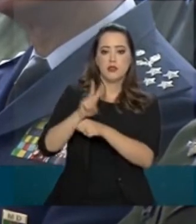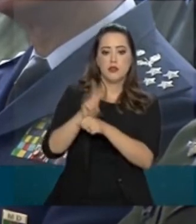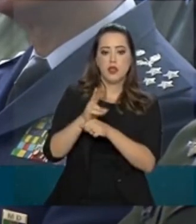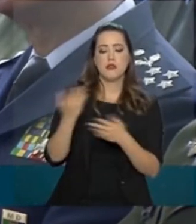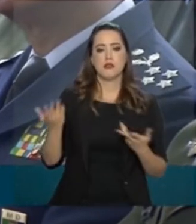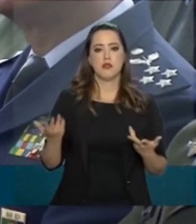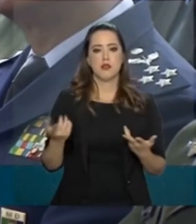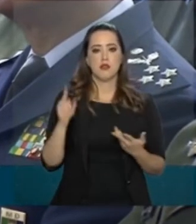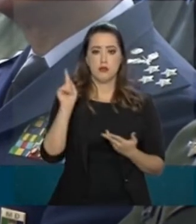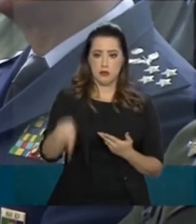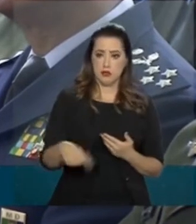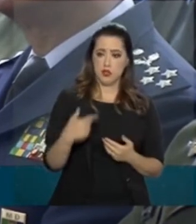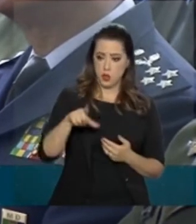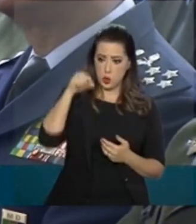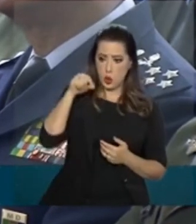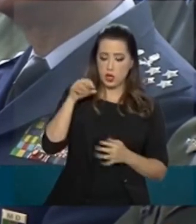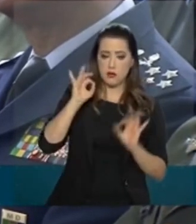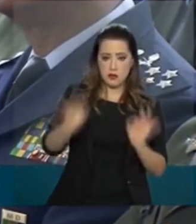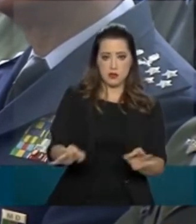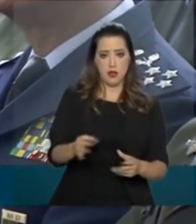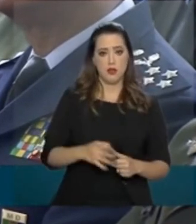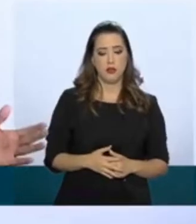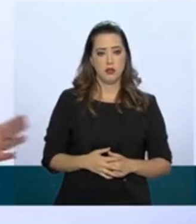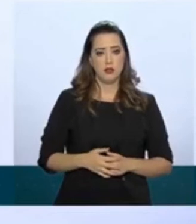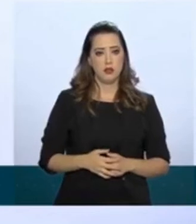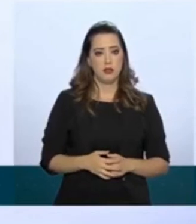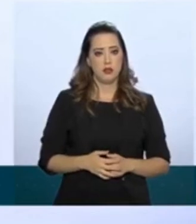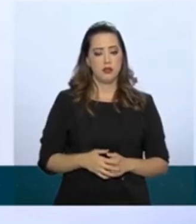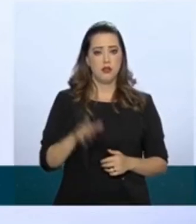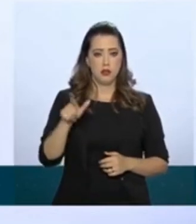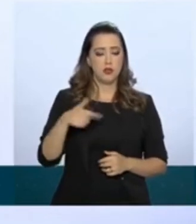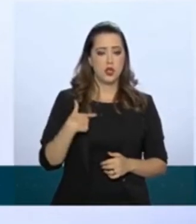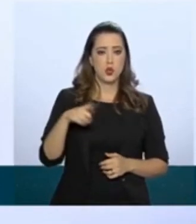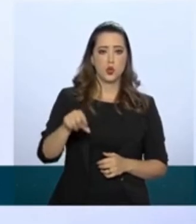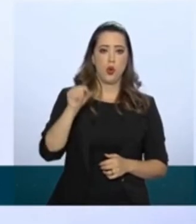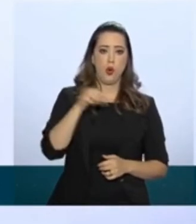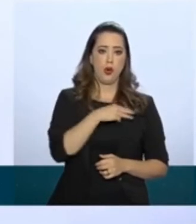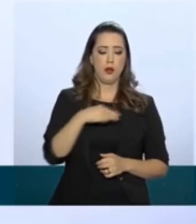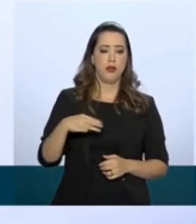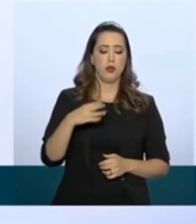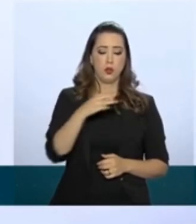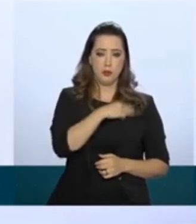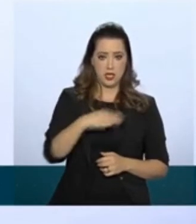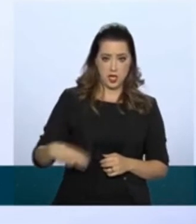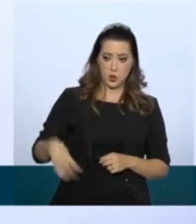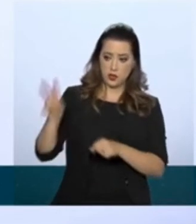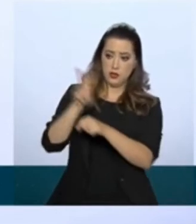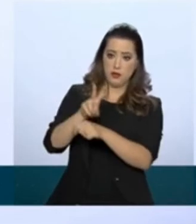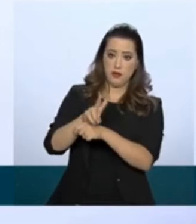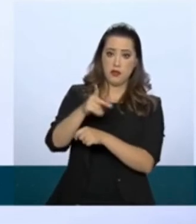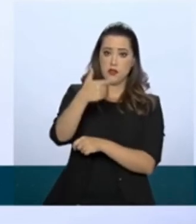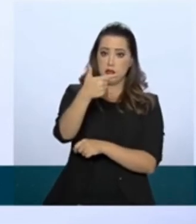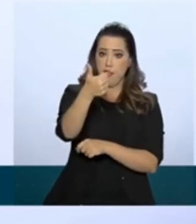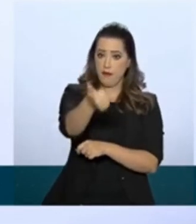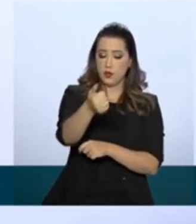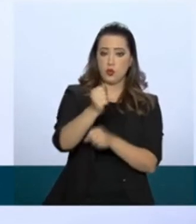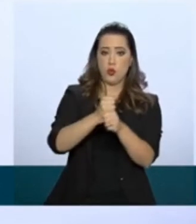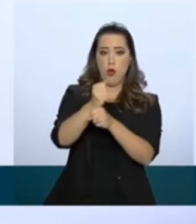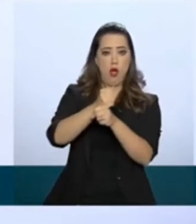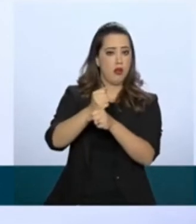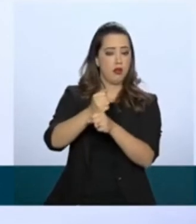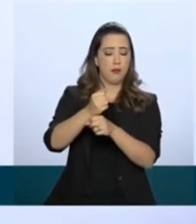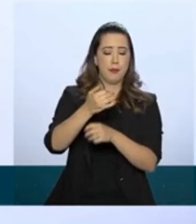Seria ministro da defesa. A exigência é ter 21 anos de idade, mas nada além disso. sem conhecê-lo,